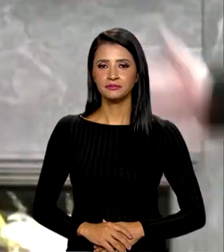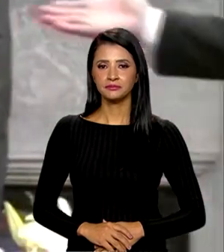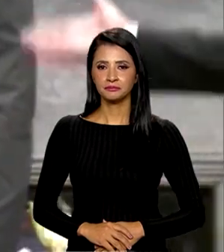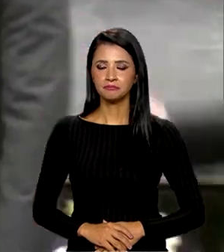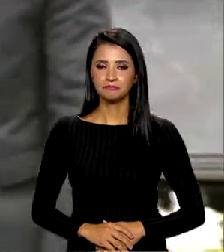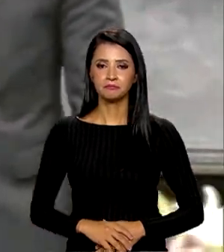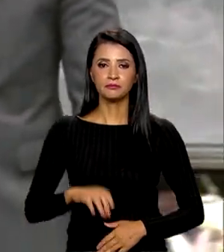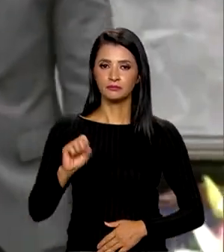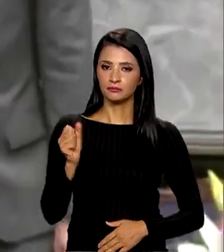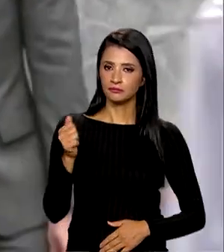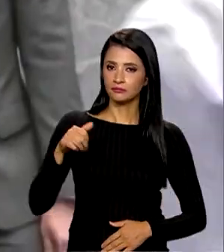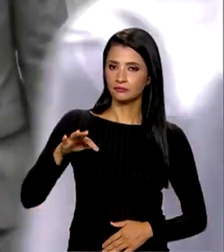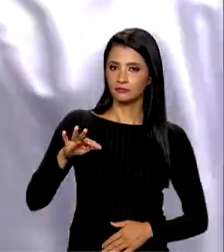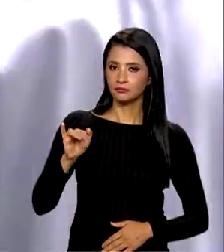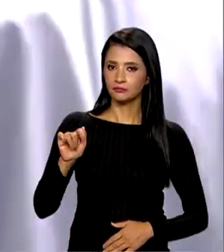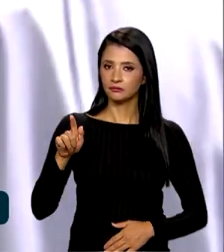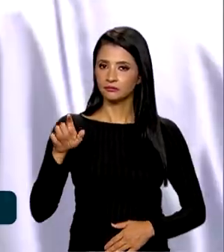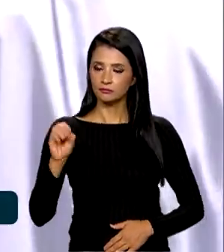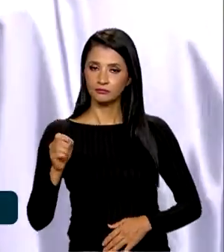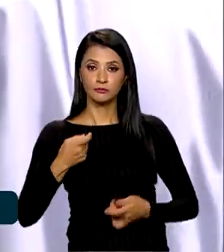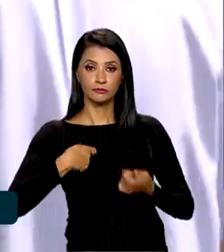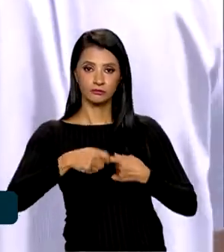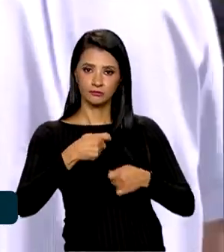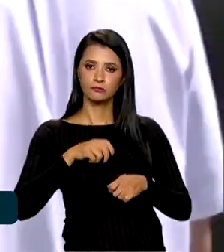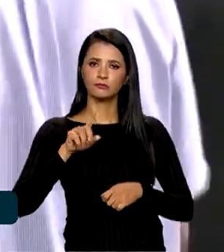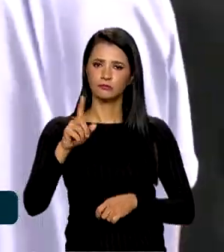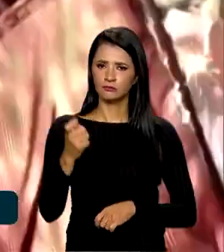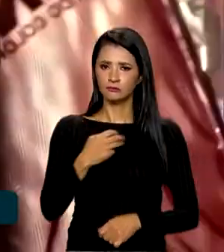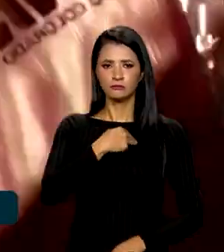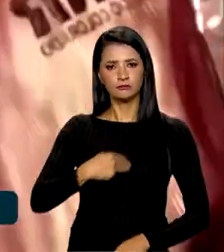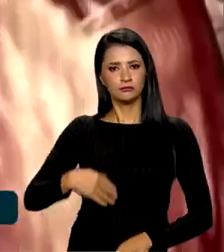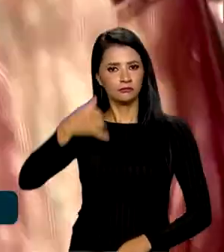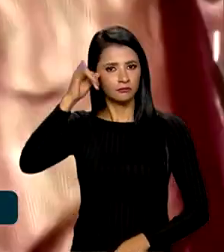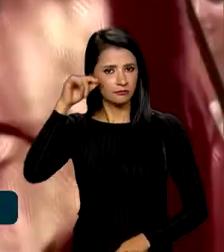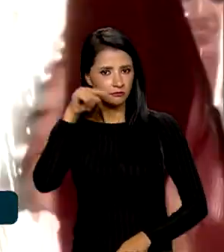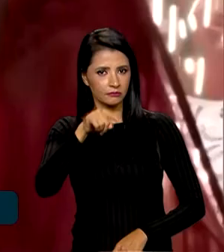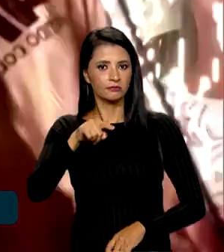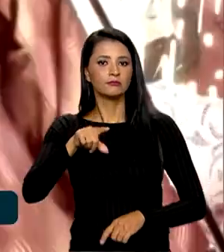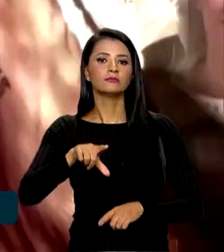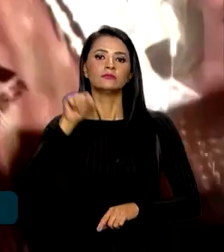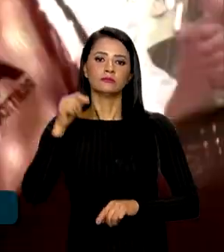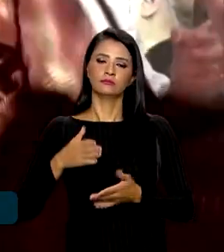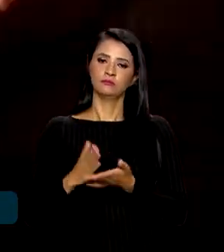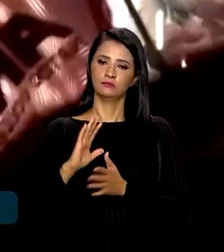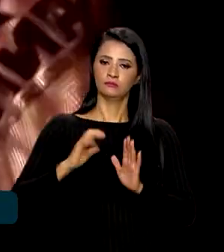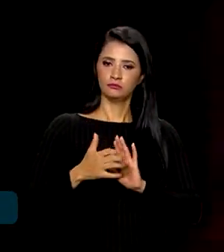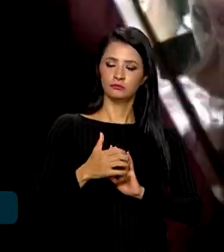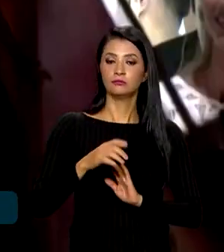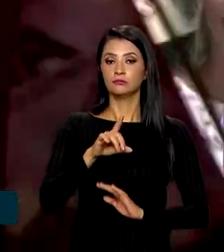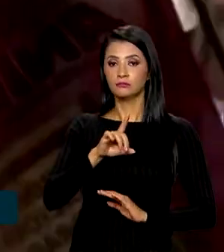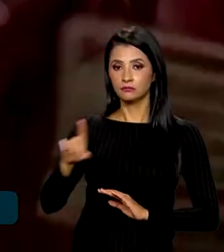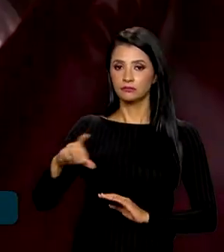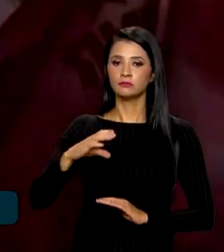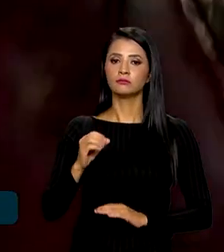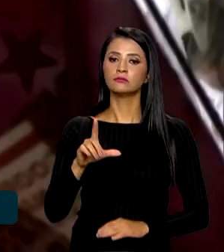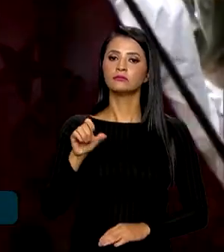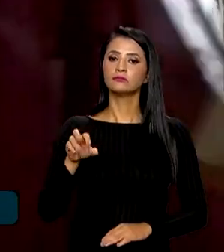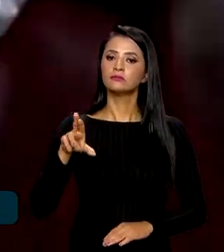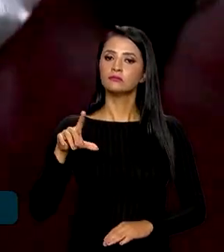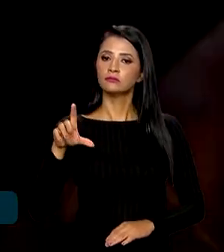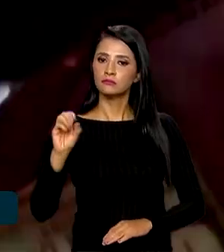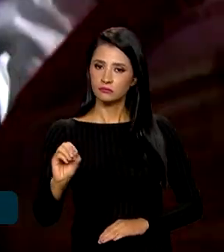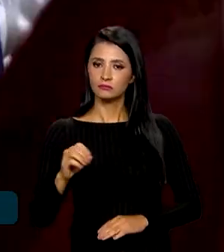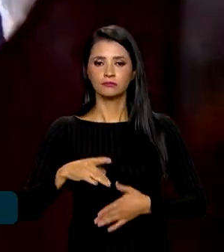Santiago Penha é economista e já foi ministro da Fazenda. Eleito pelo partido de centro-direita Colorado, o líder